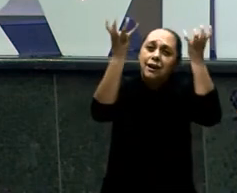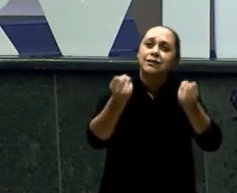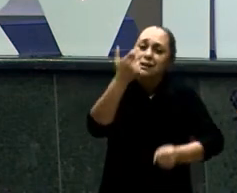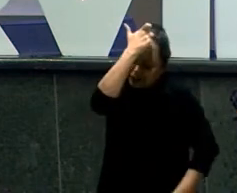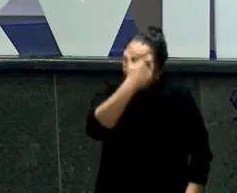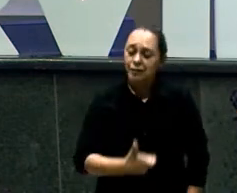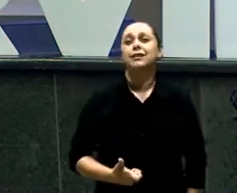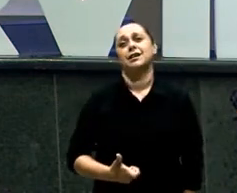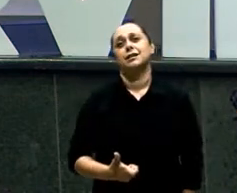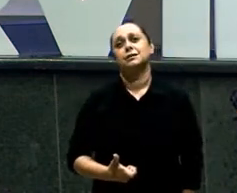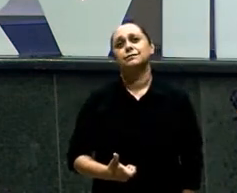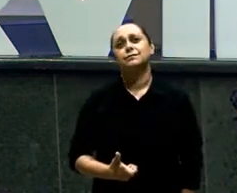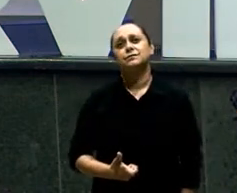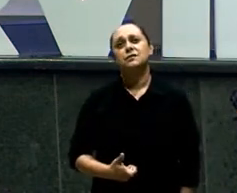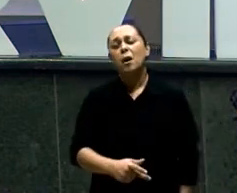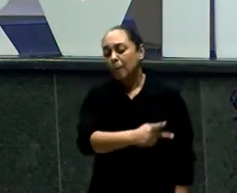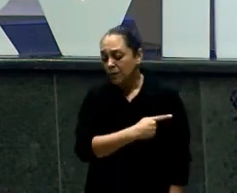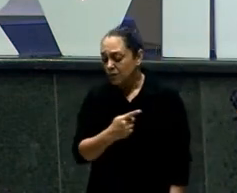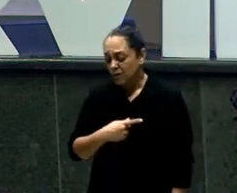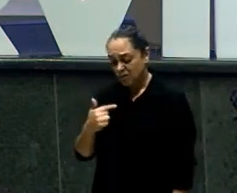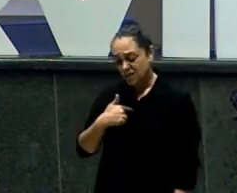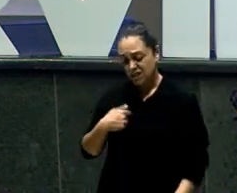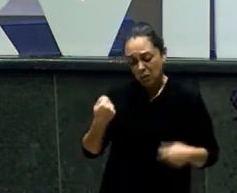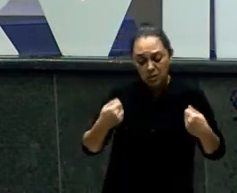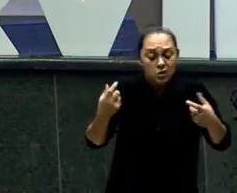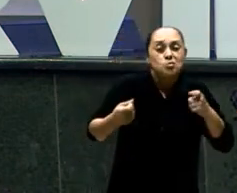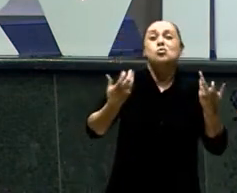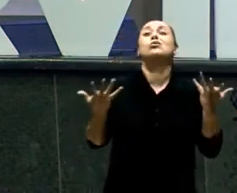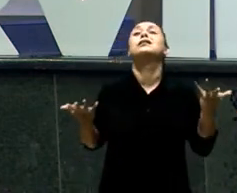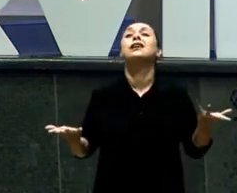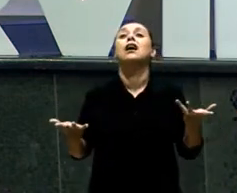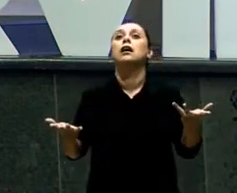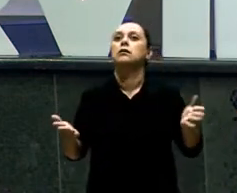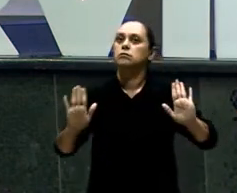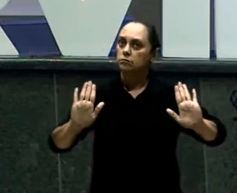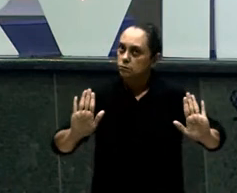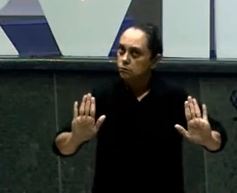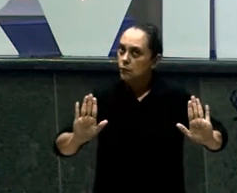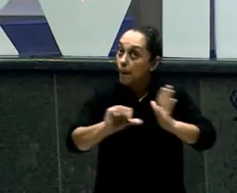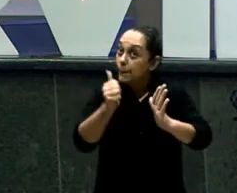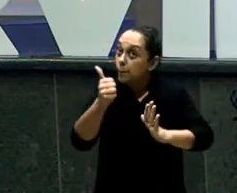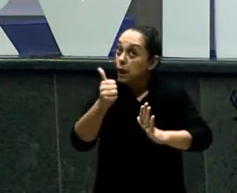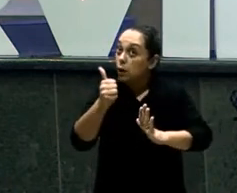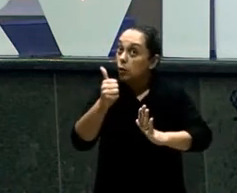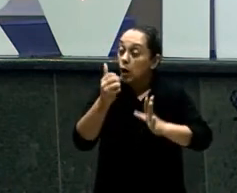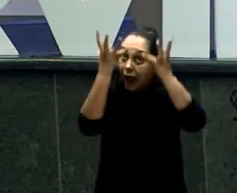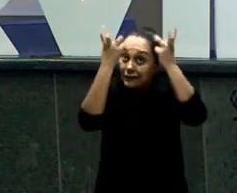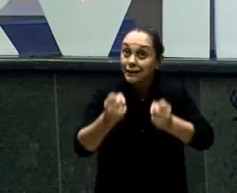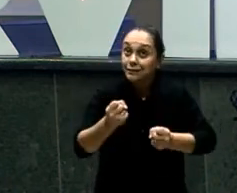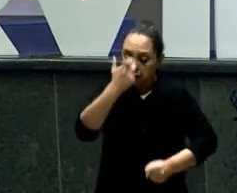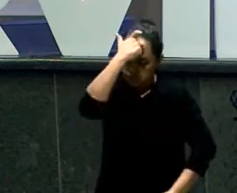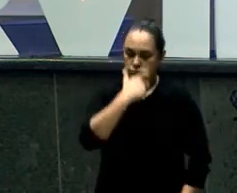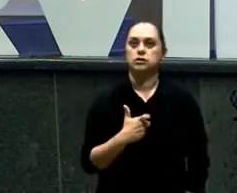entendendo? Pastor Mas o que eu preciso fazer? Primeiro Aceitar quem você é E parar de